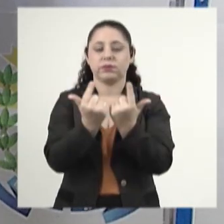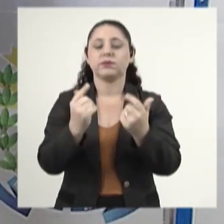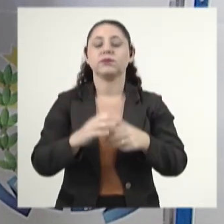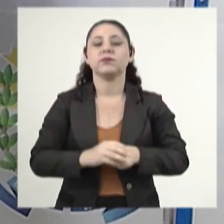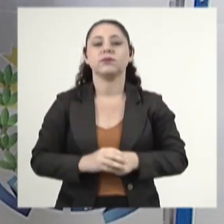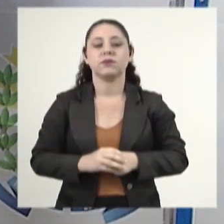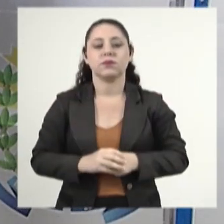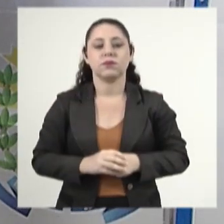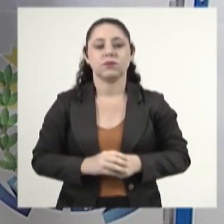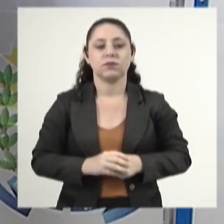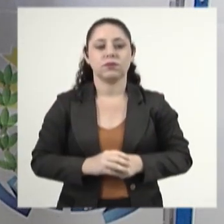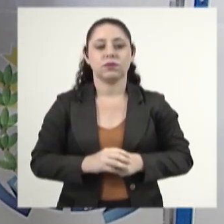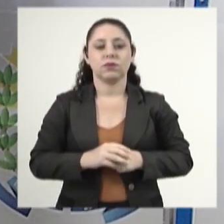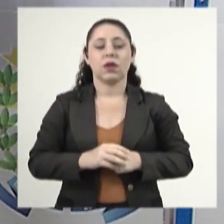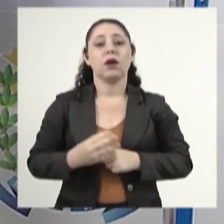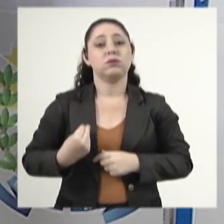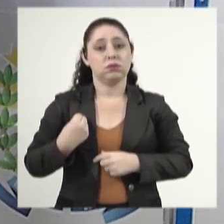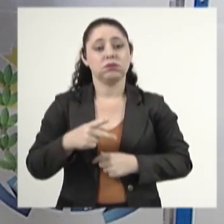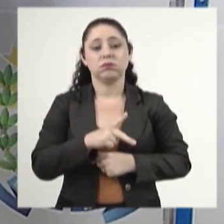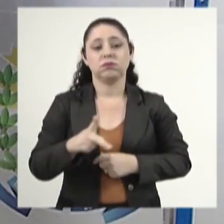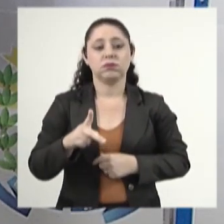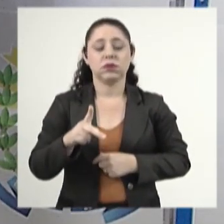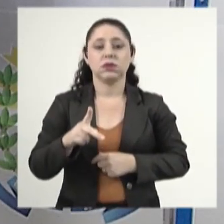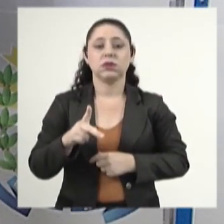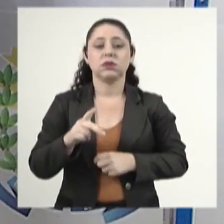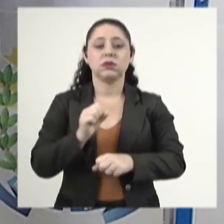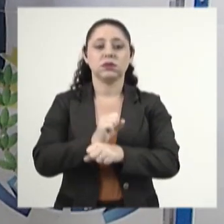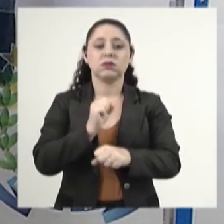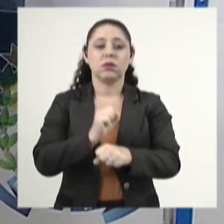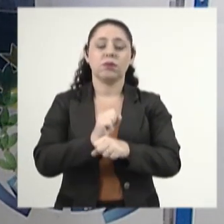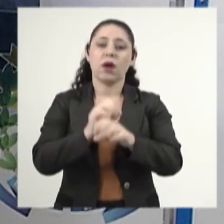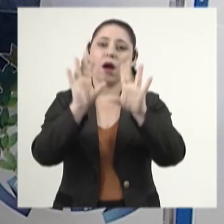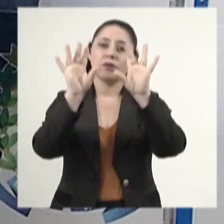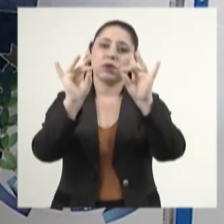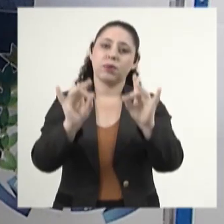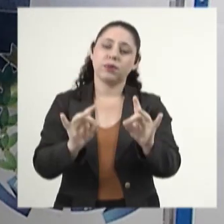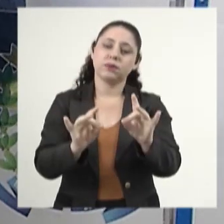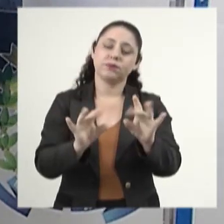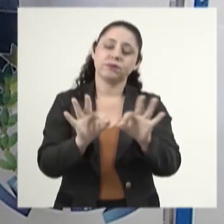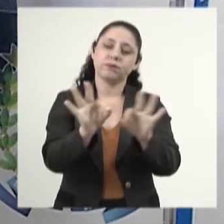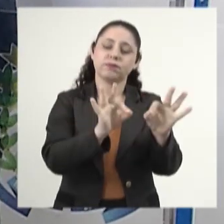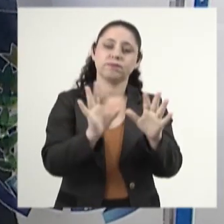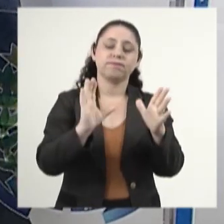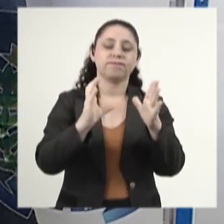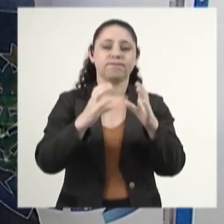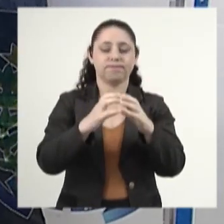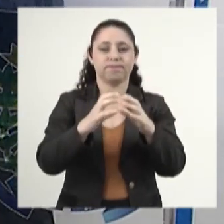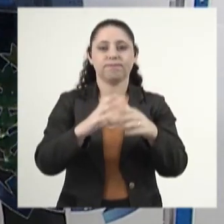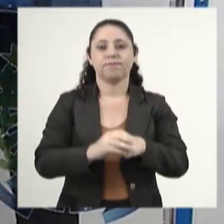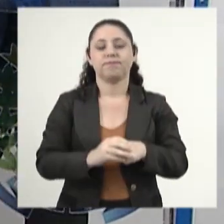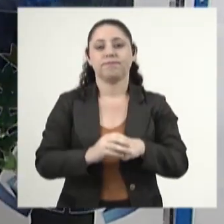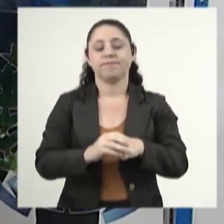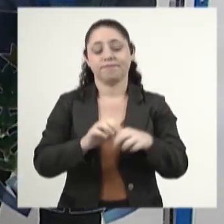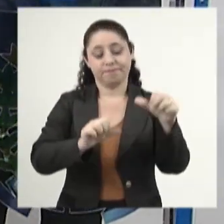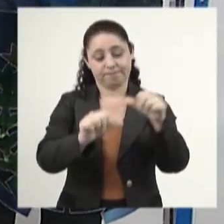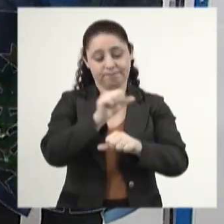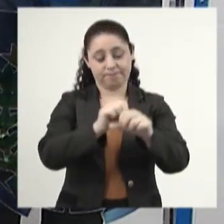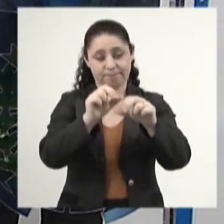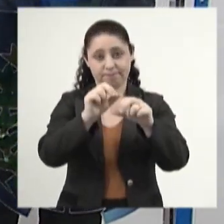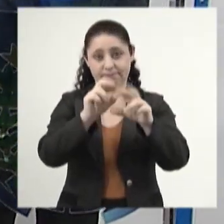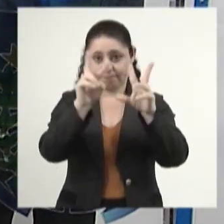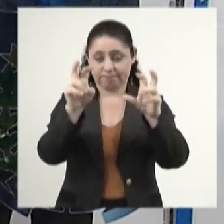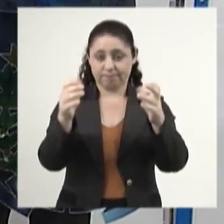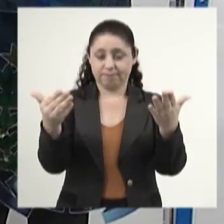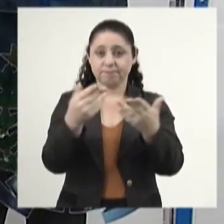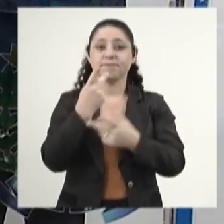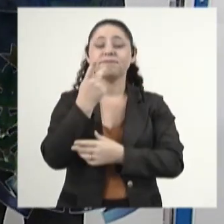Grosso do Sul e a presidência segue ainda aguardando a definição dos próximos blocos e bancadas. Bom, mudando de assunto aqui no Redação Final,